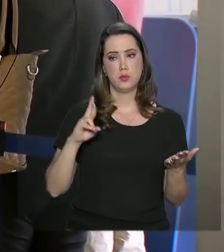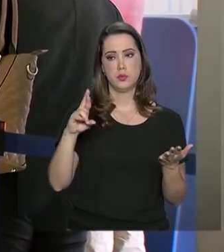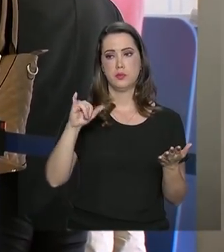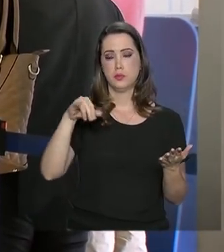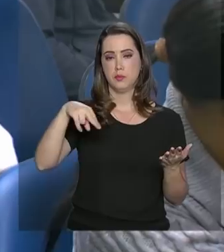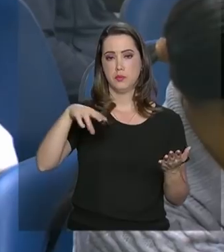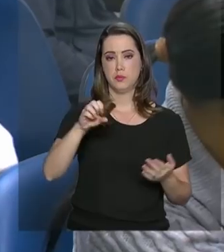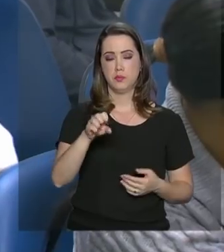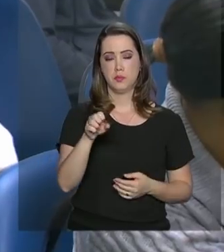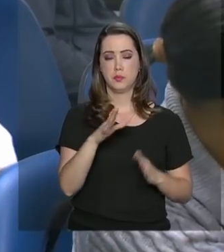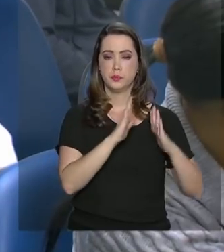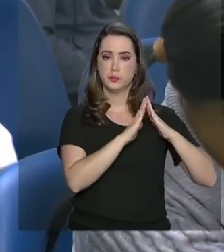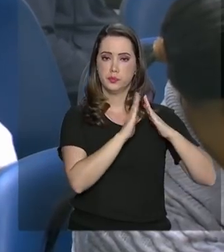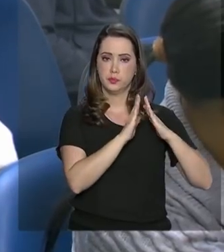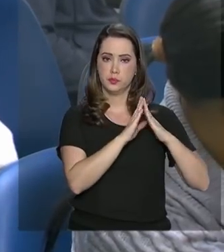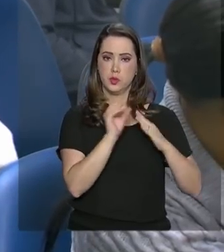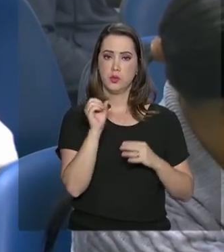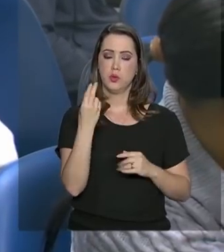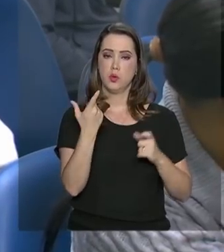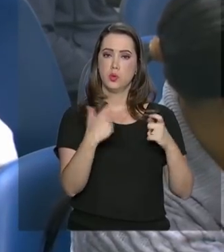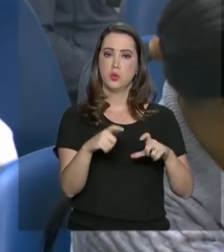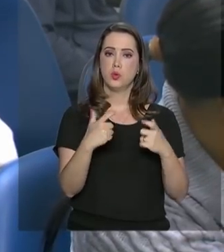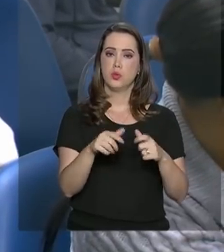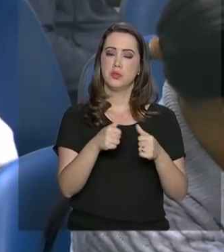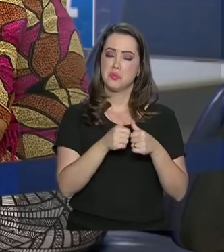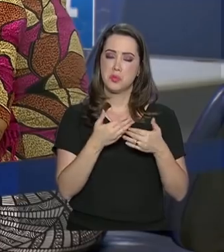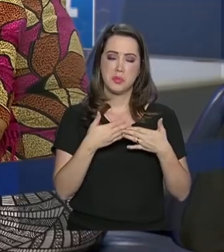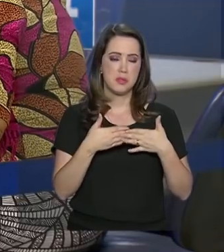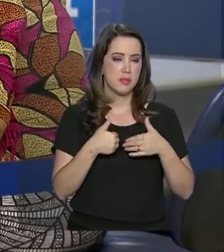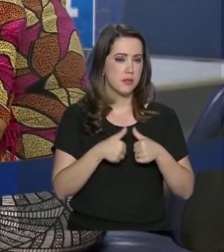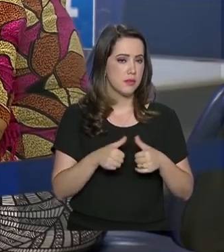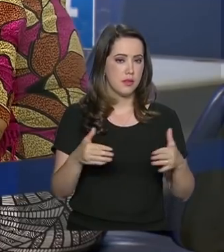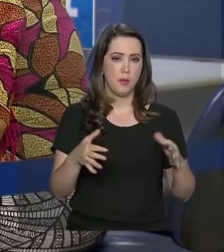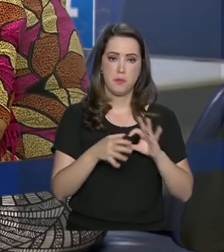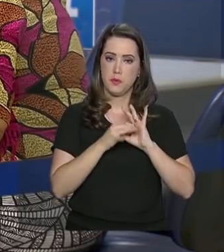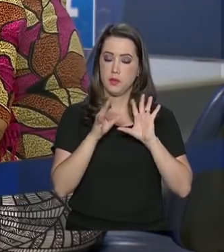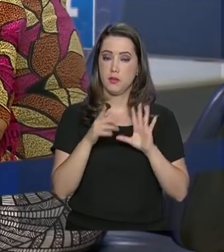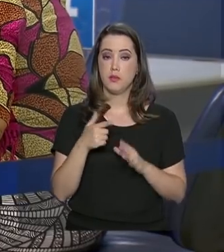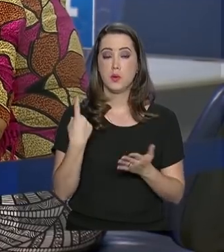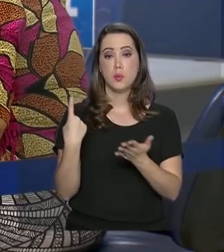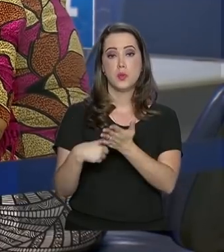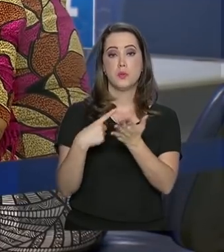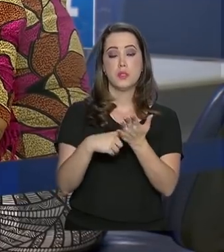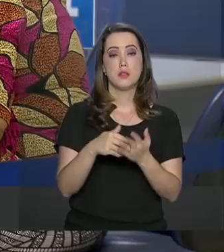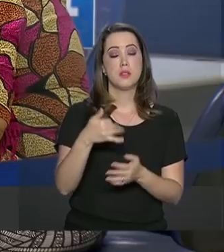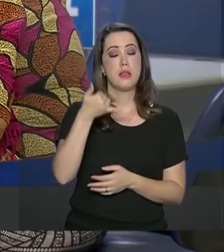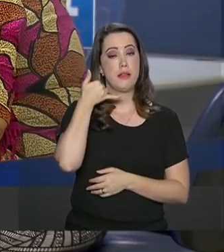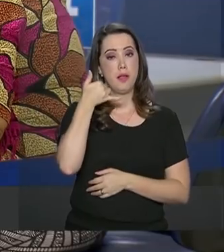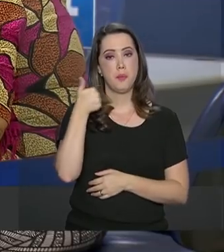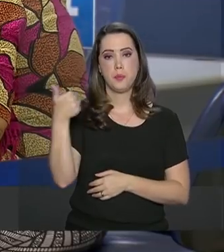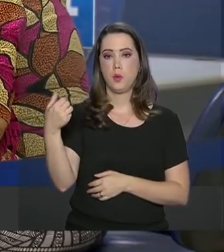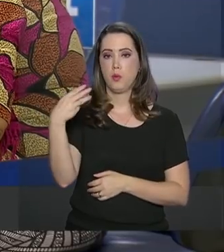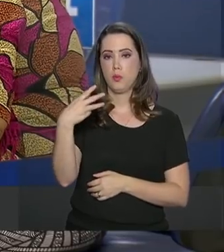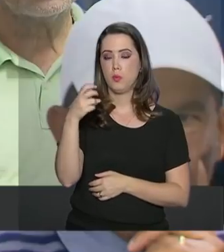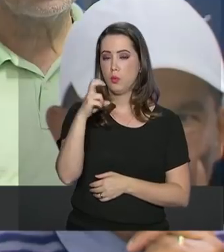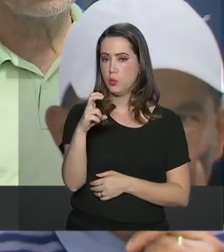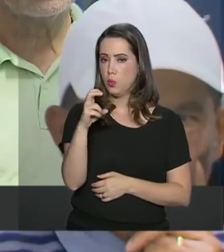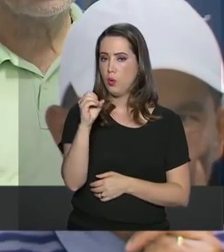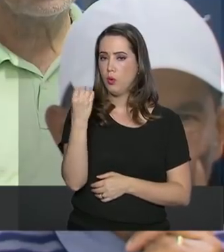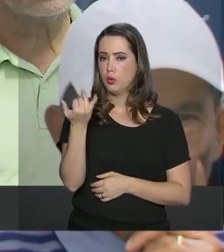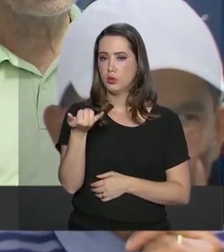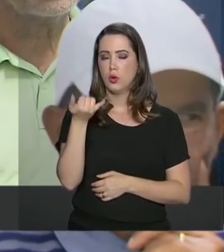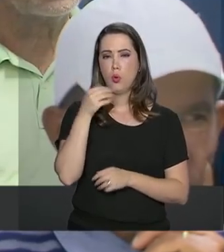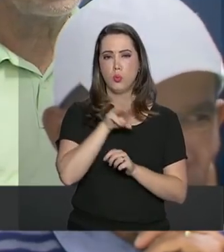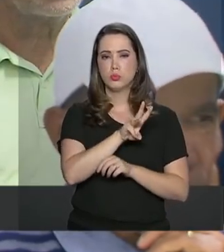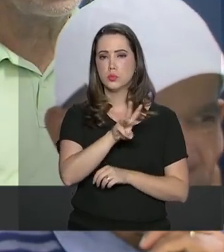do INSS em casa ou no local em que estiver. Para fazer o agendamento, é só ligar para o telefone 135 ou